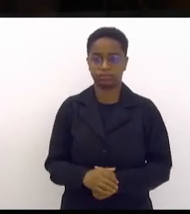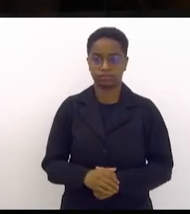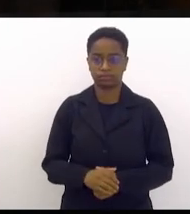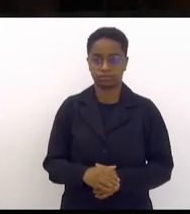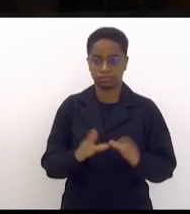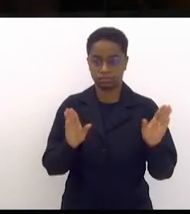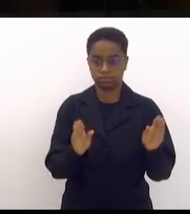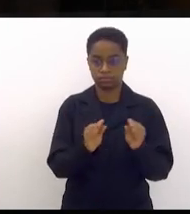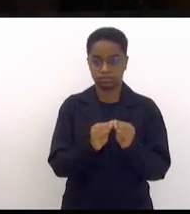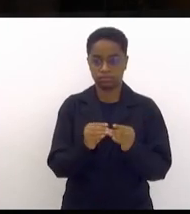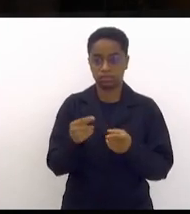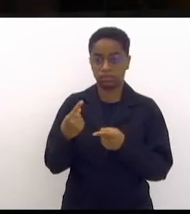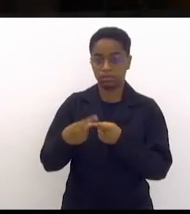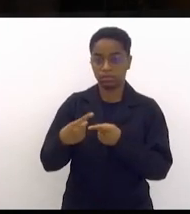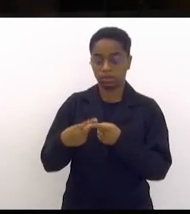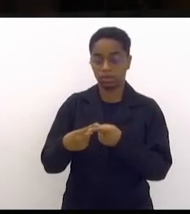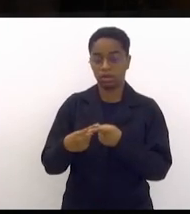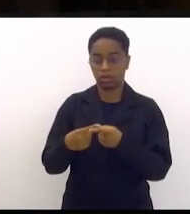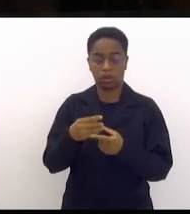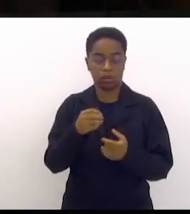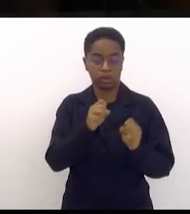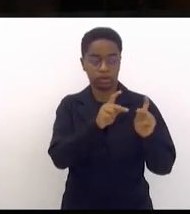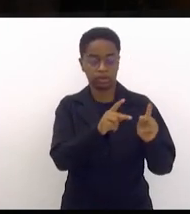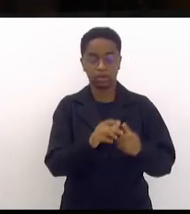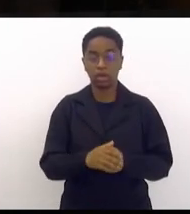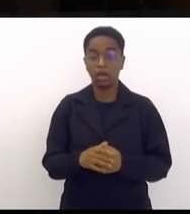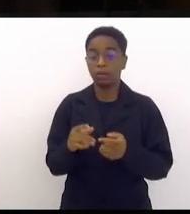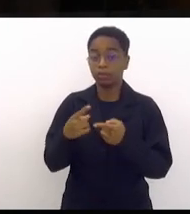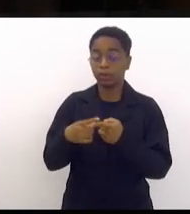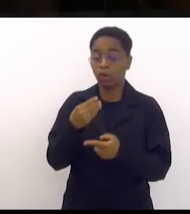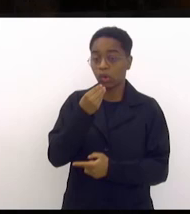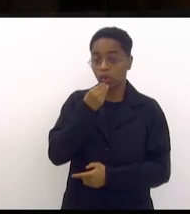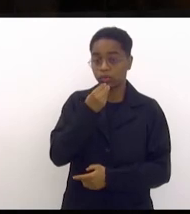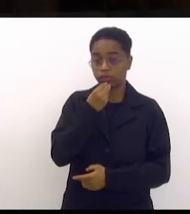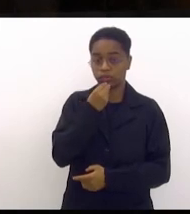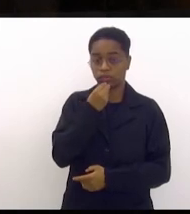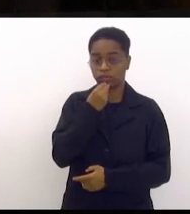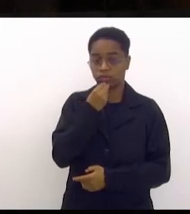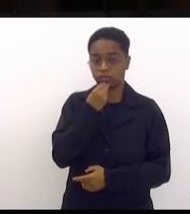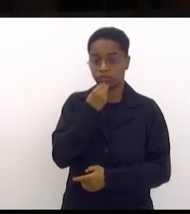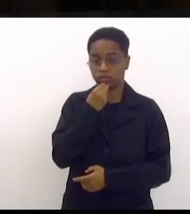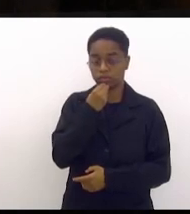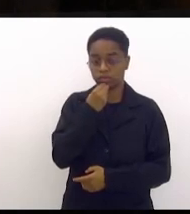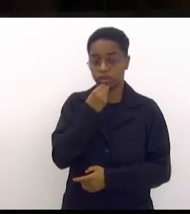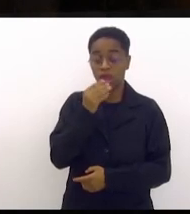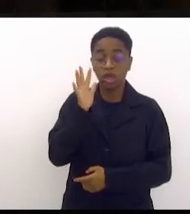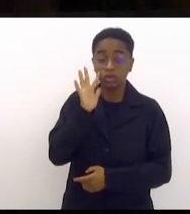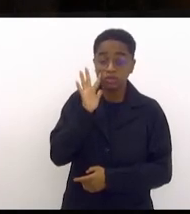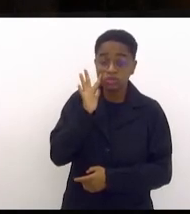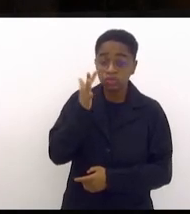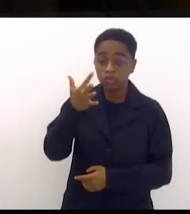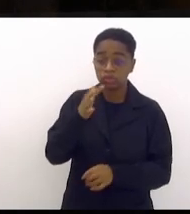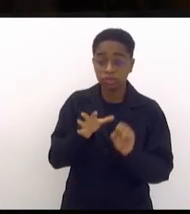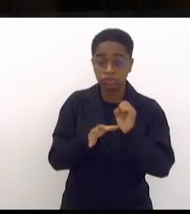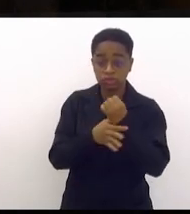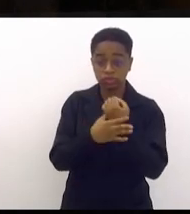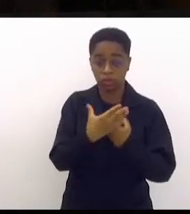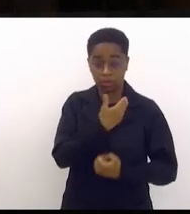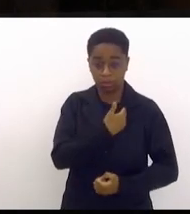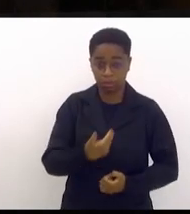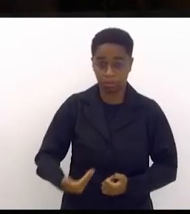deputada... Pois não, senhora presidenta. Porque é óbvio a solução de segurança pública